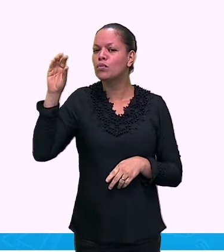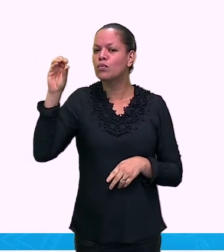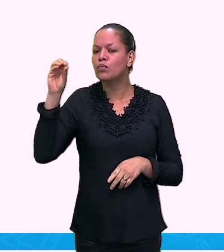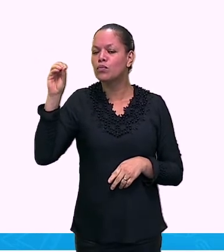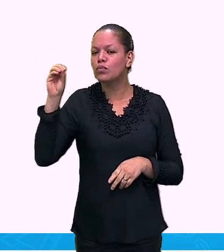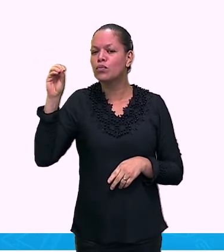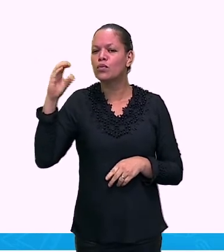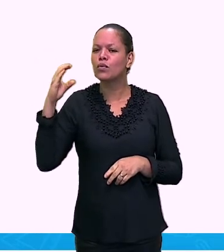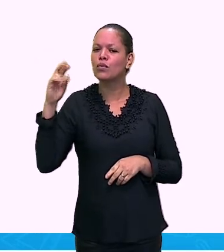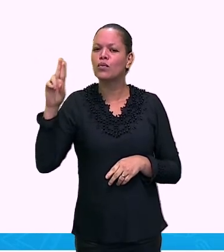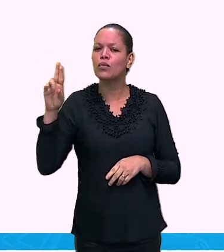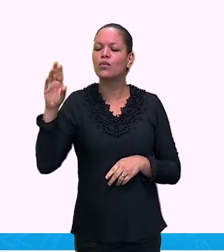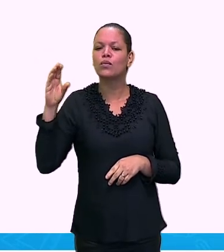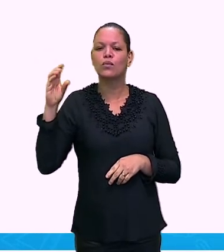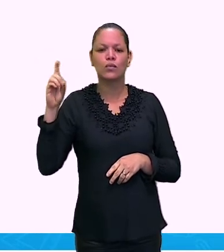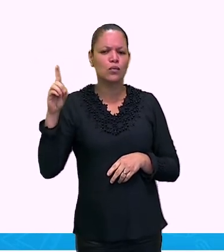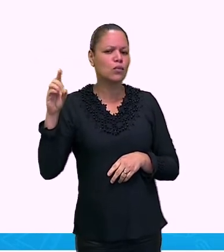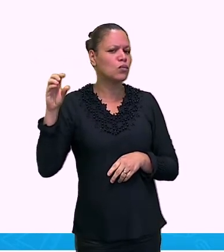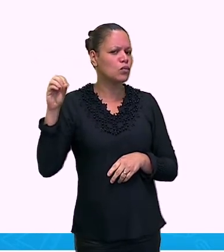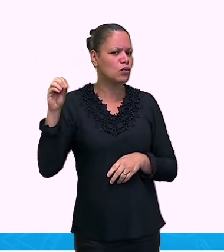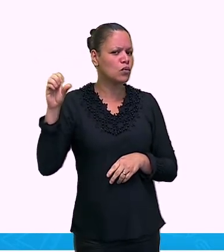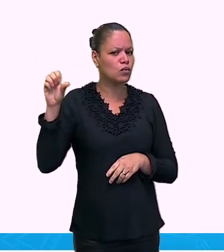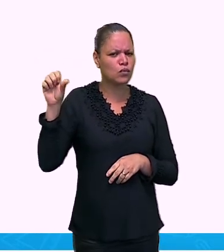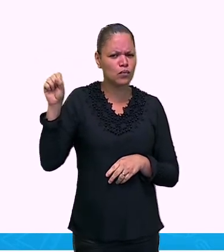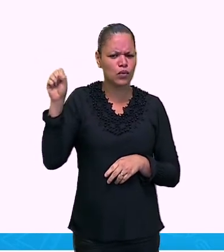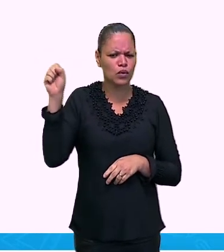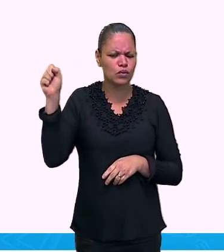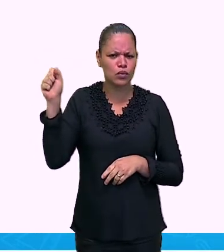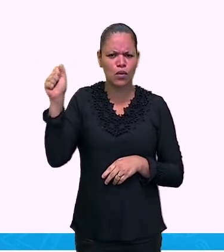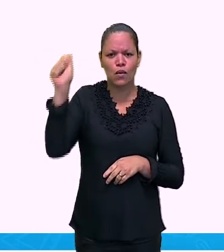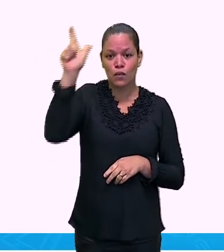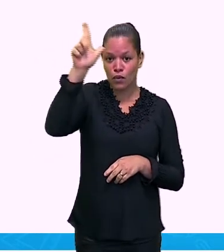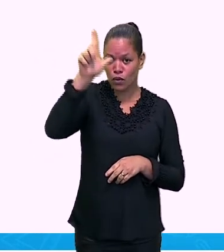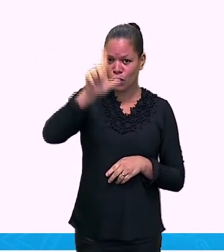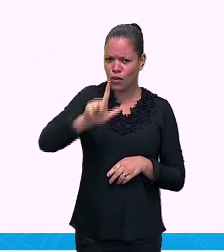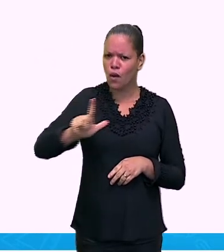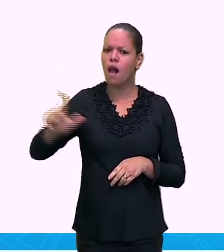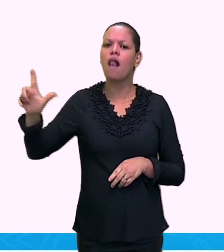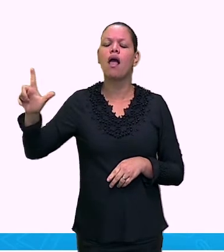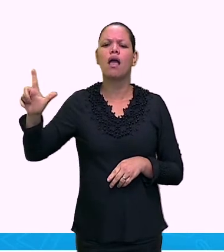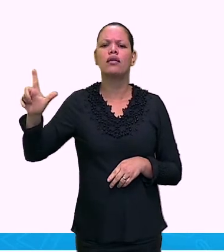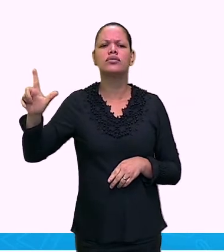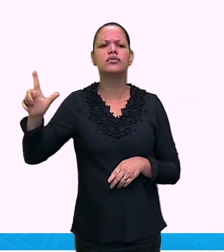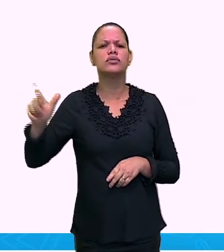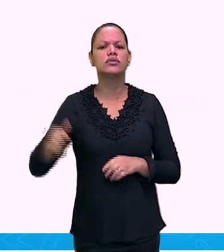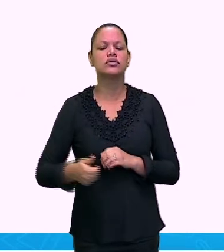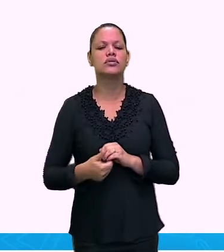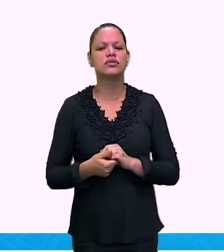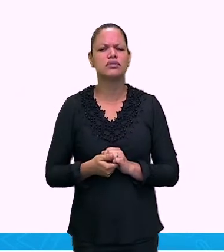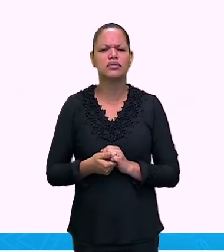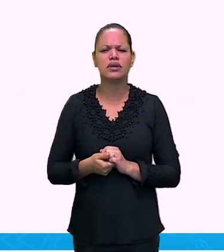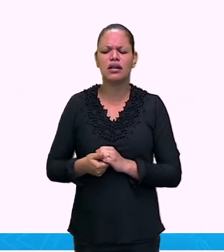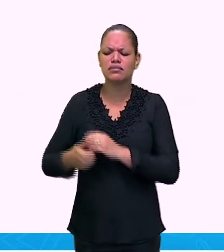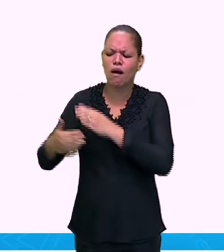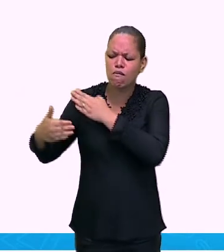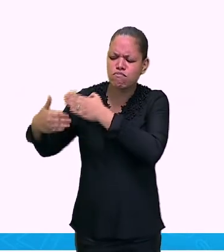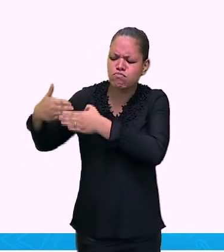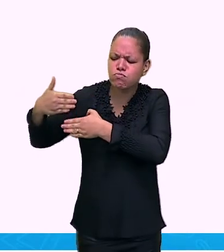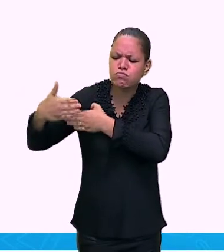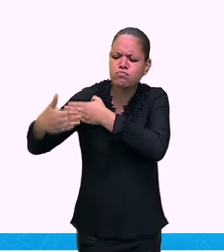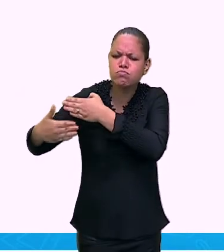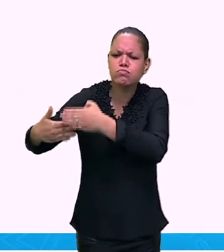daqui de Minas, justamente porque tem descendentes dos botocudos, até com outros